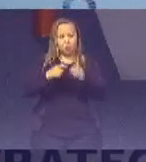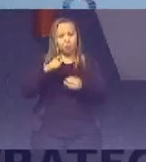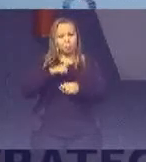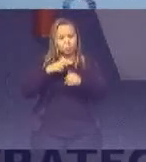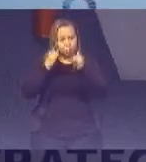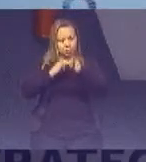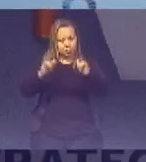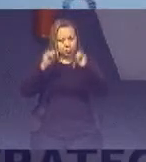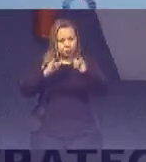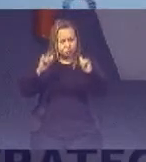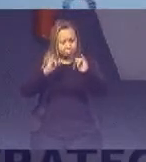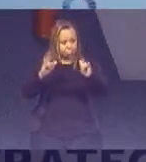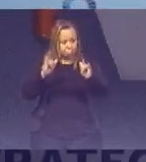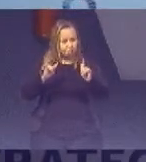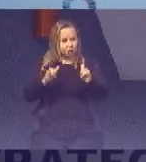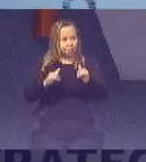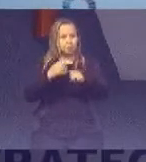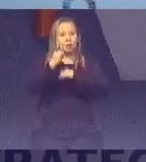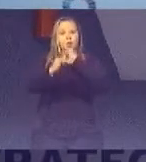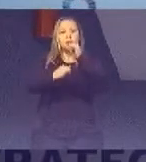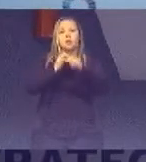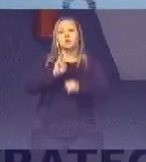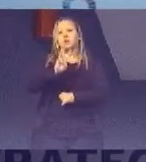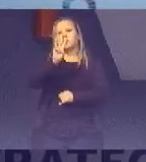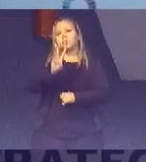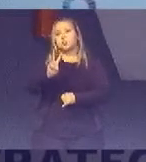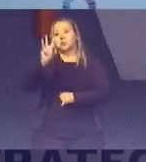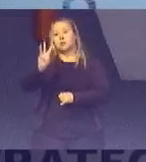consulta No site Do CNJ